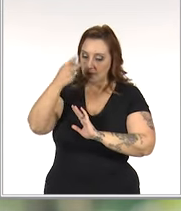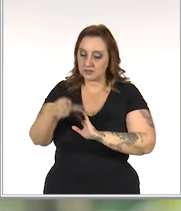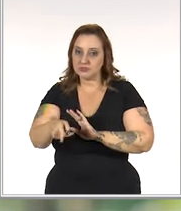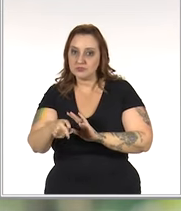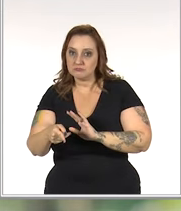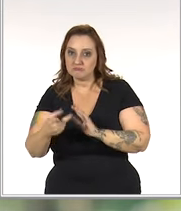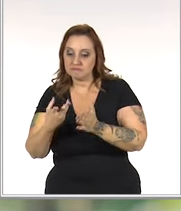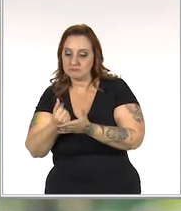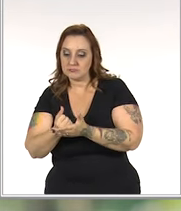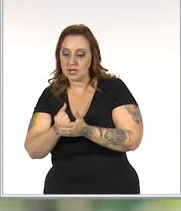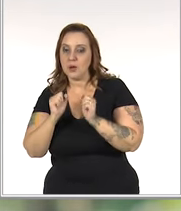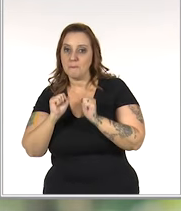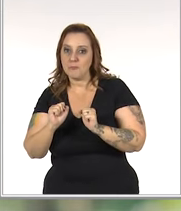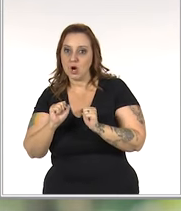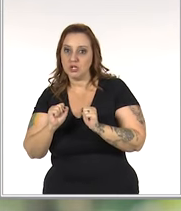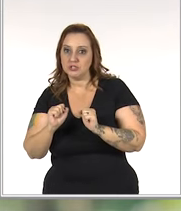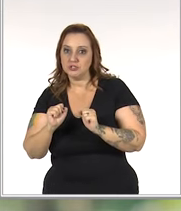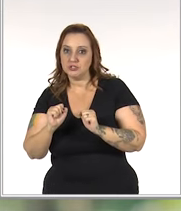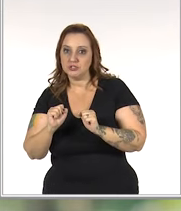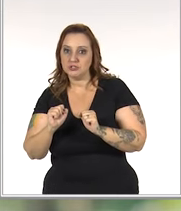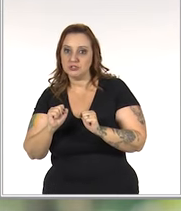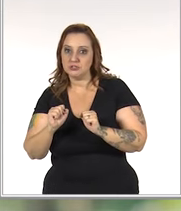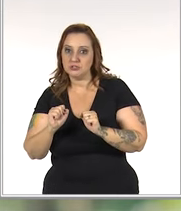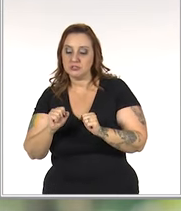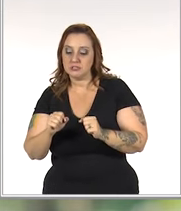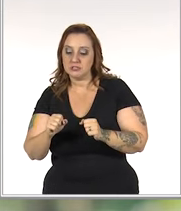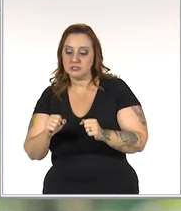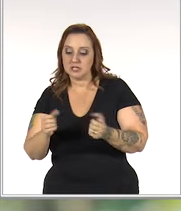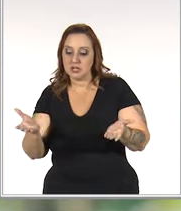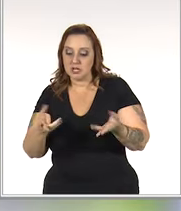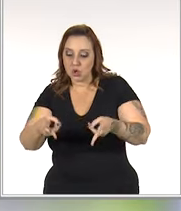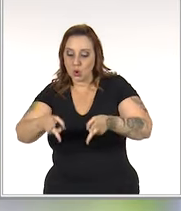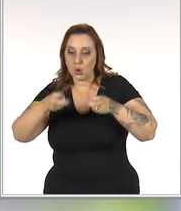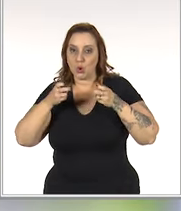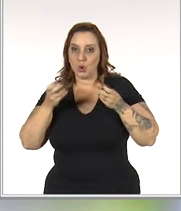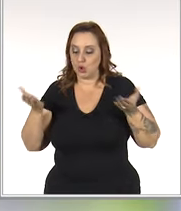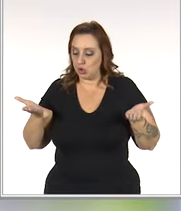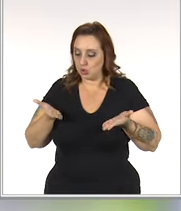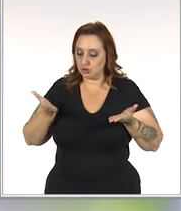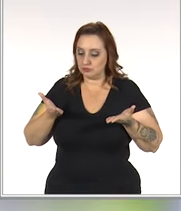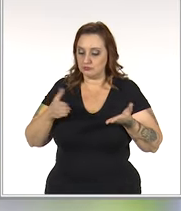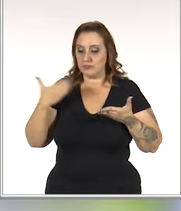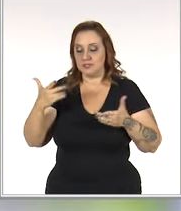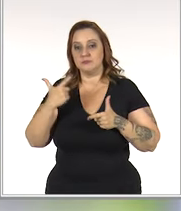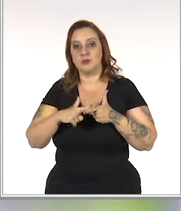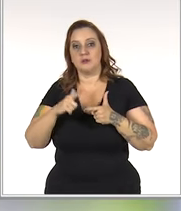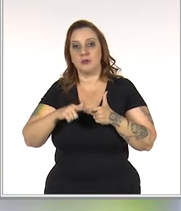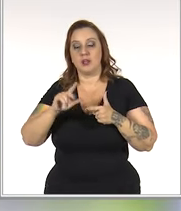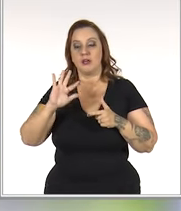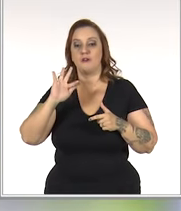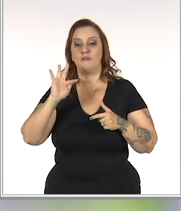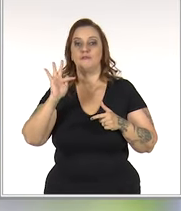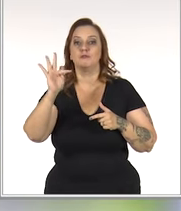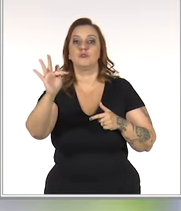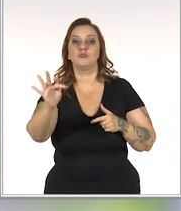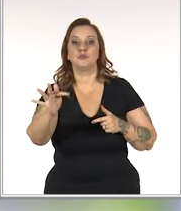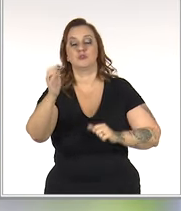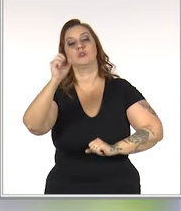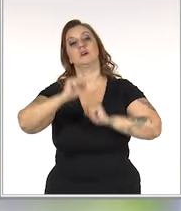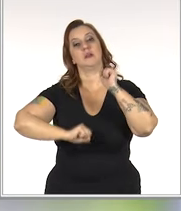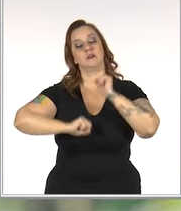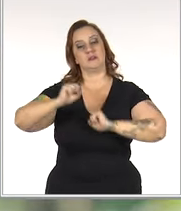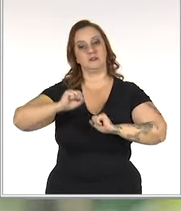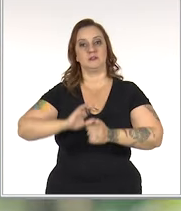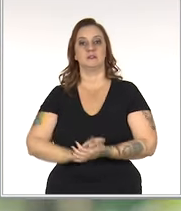cliente pode gerar caixa hoje, mas comprometer os resultados futuros da empresa.